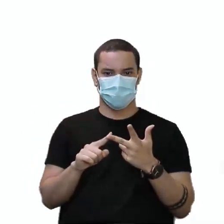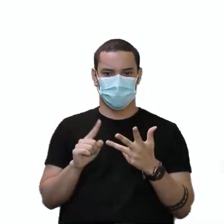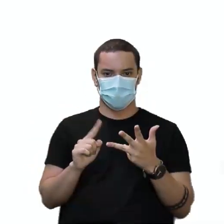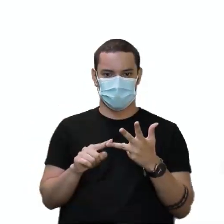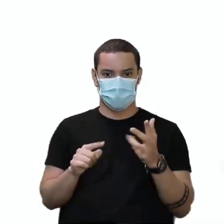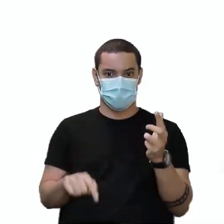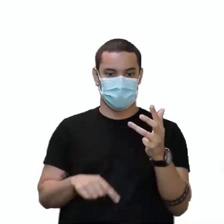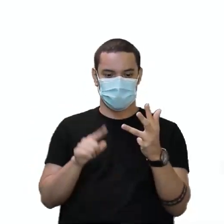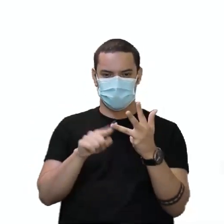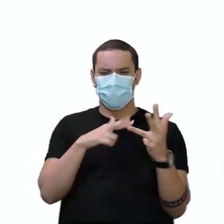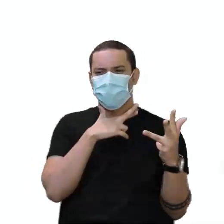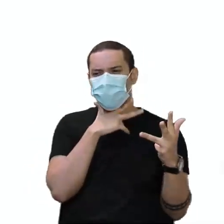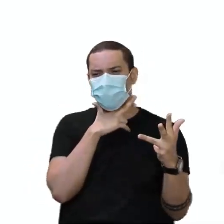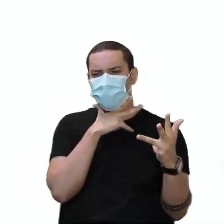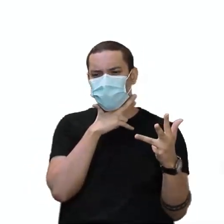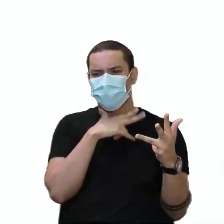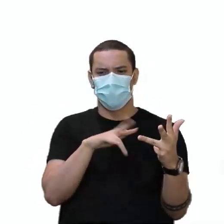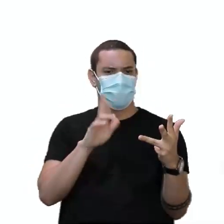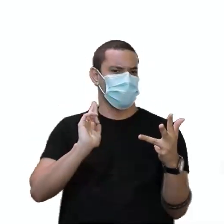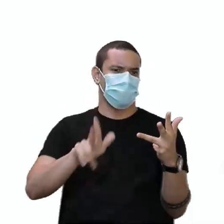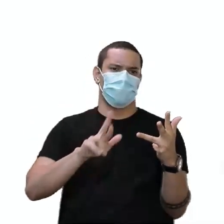Entediado? Nem um pouco.